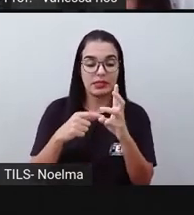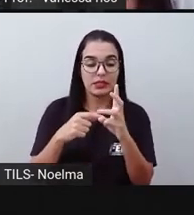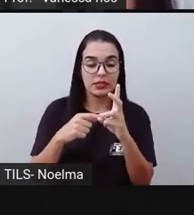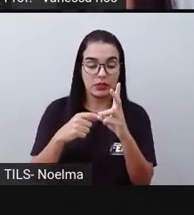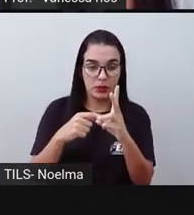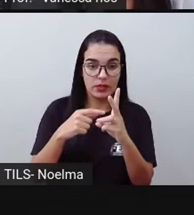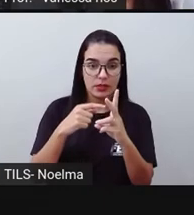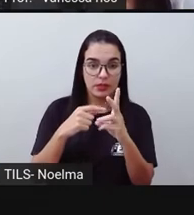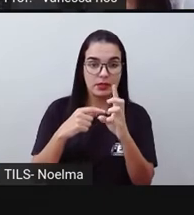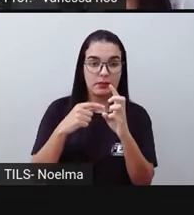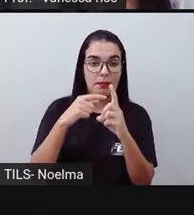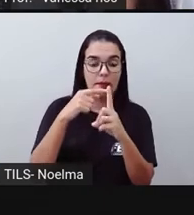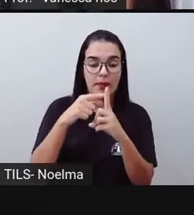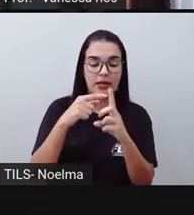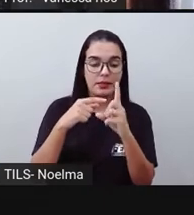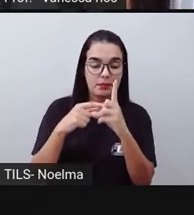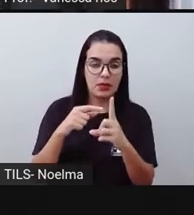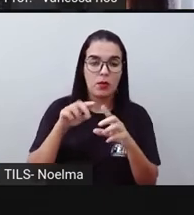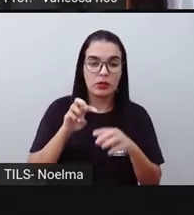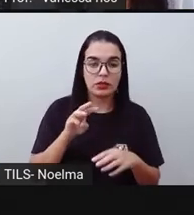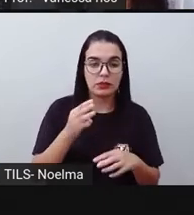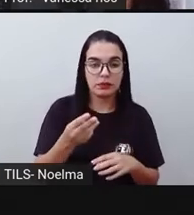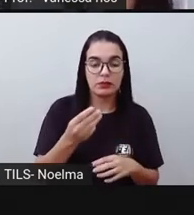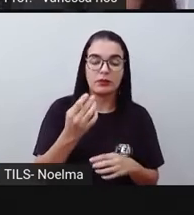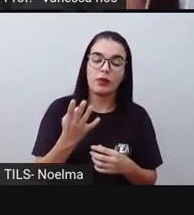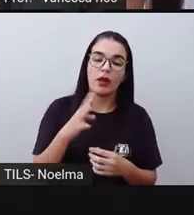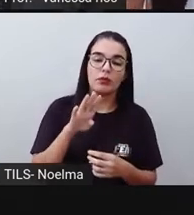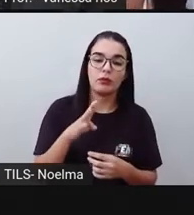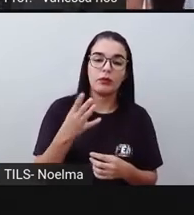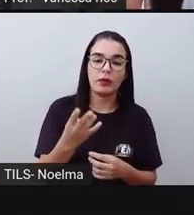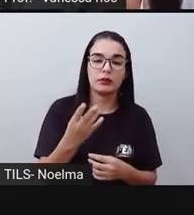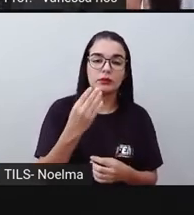mil, mais mil, que dá 4 mil.